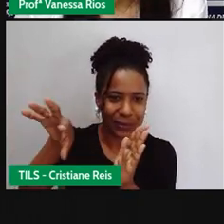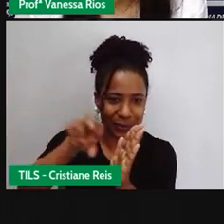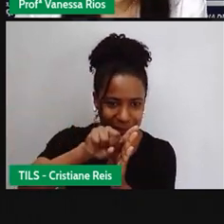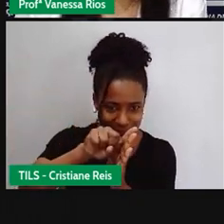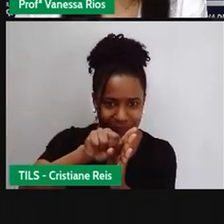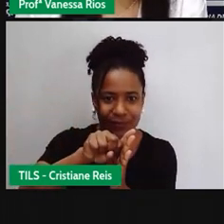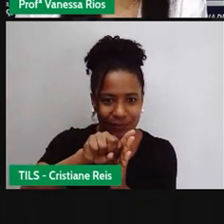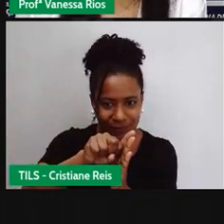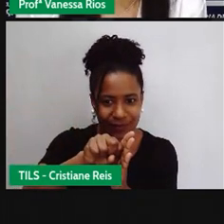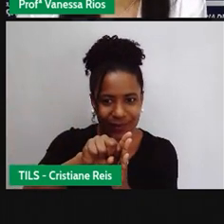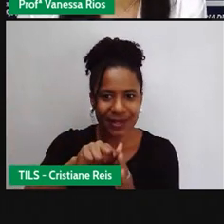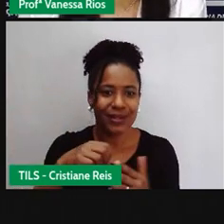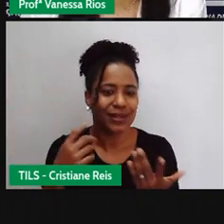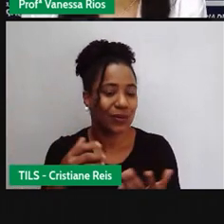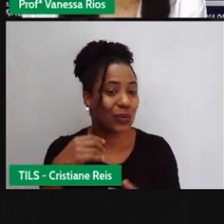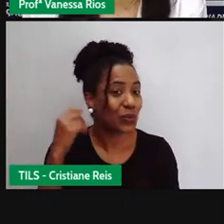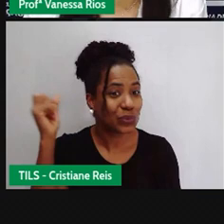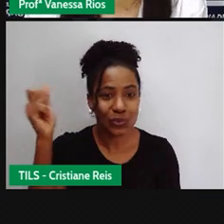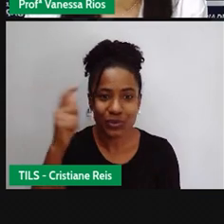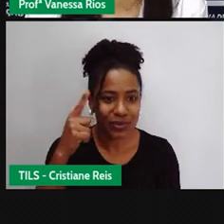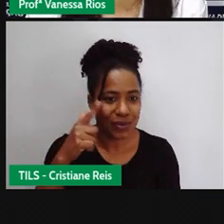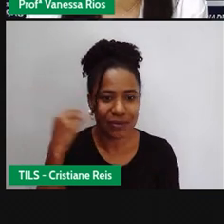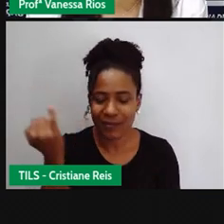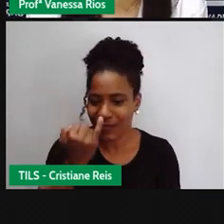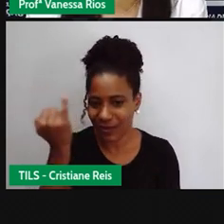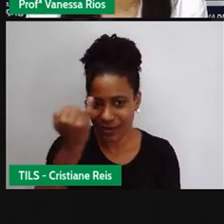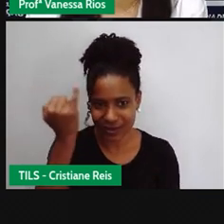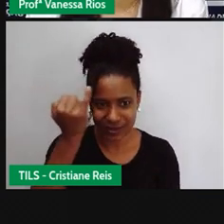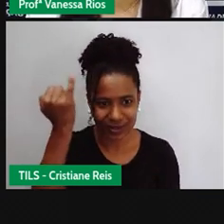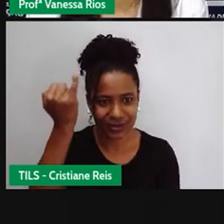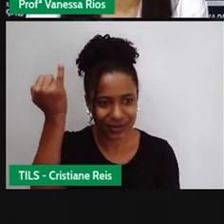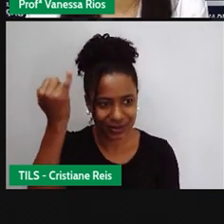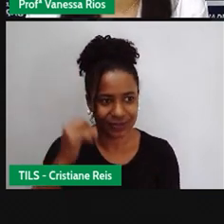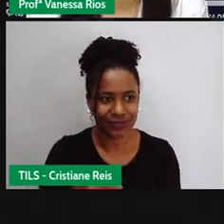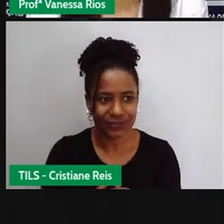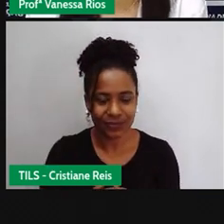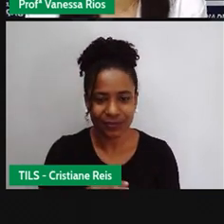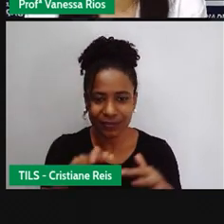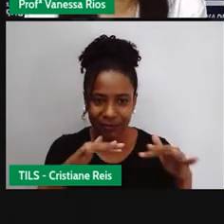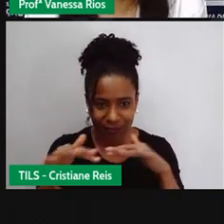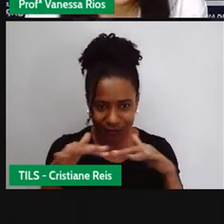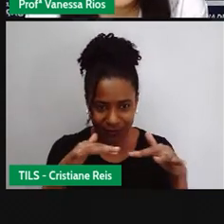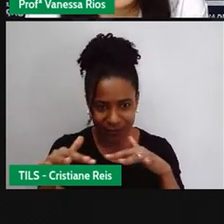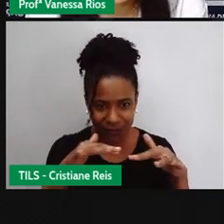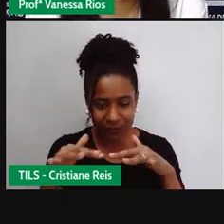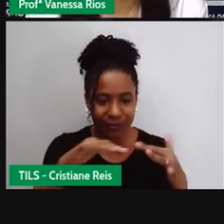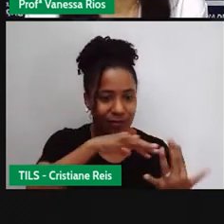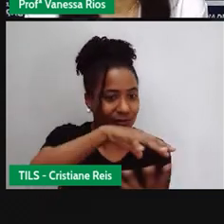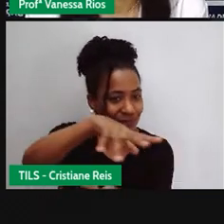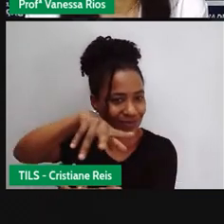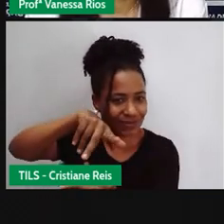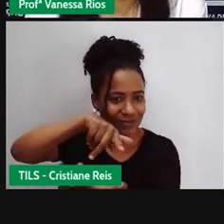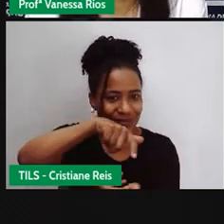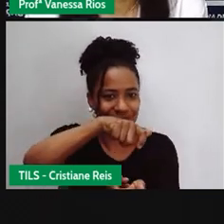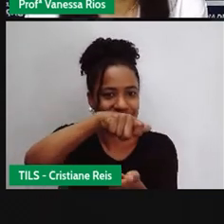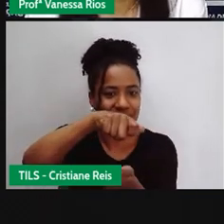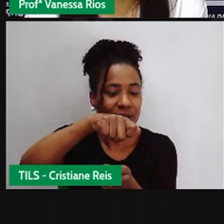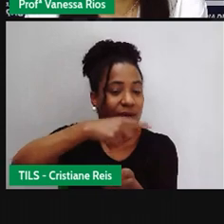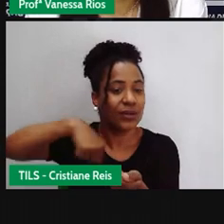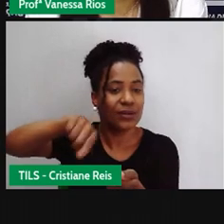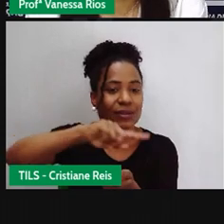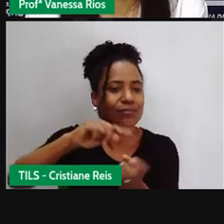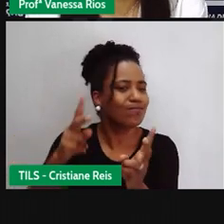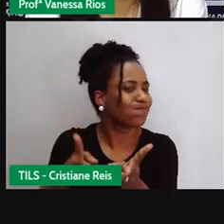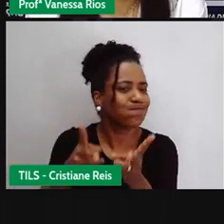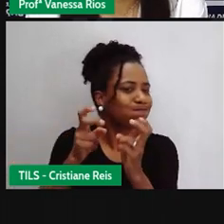na nossa vida, aí na própria movimentação do planeta, a gente observa